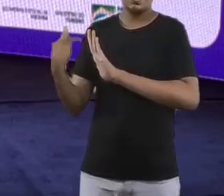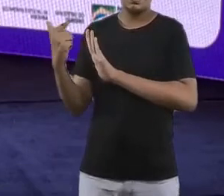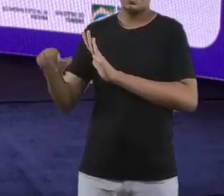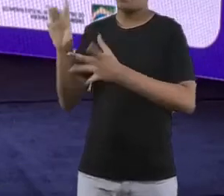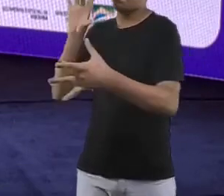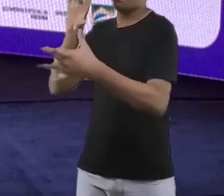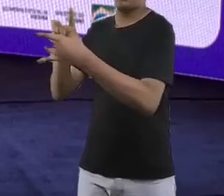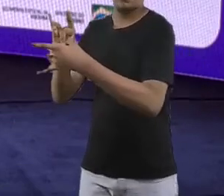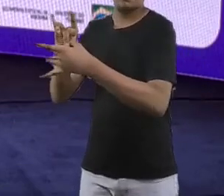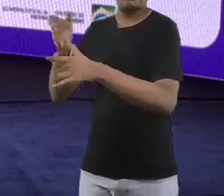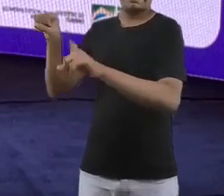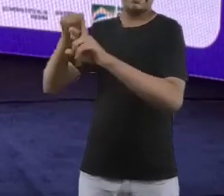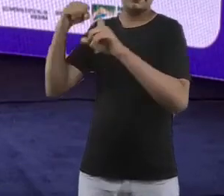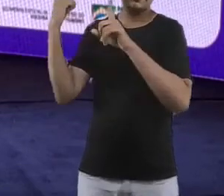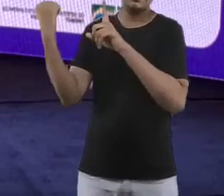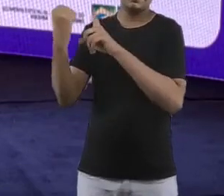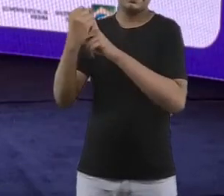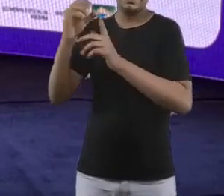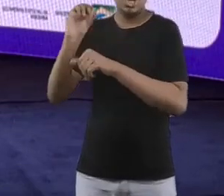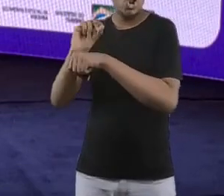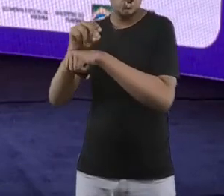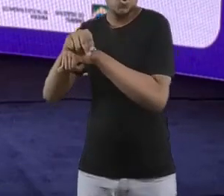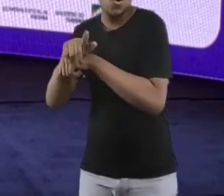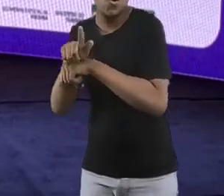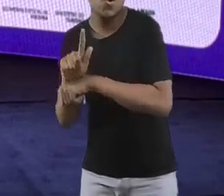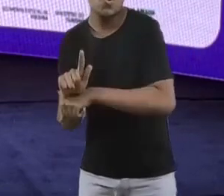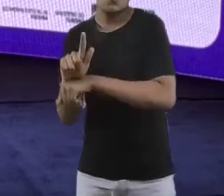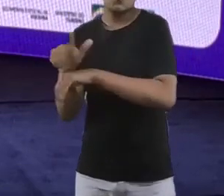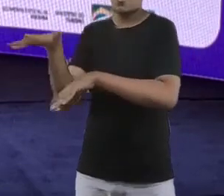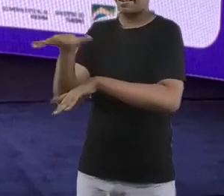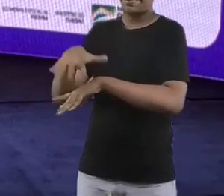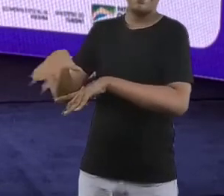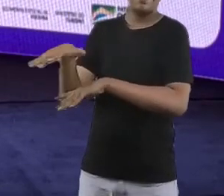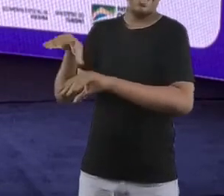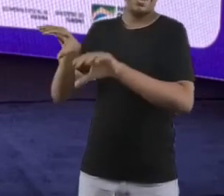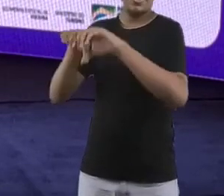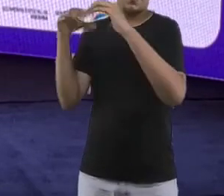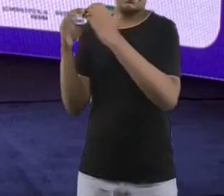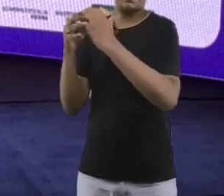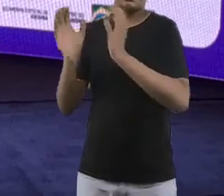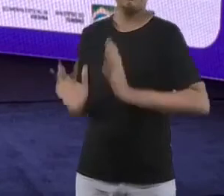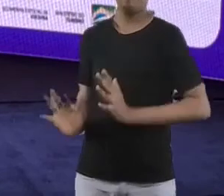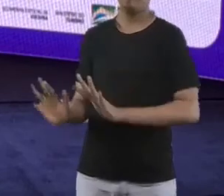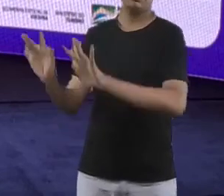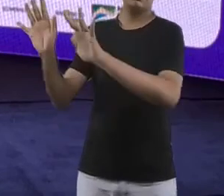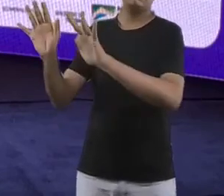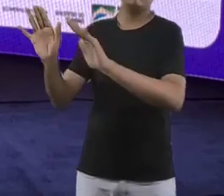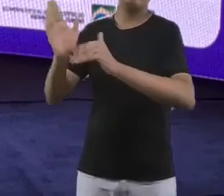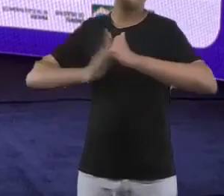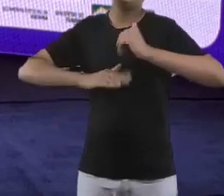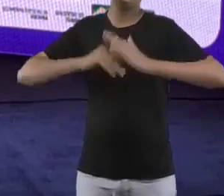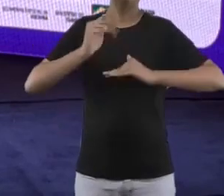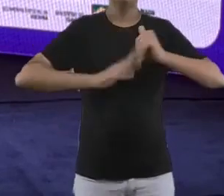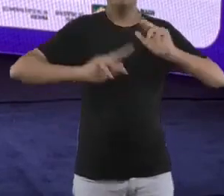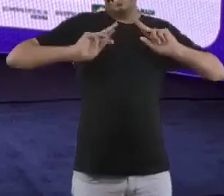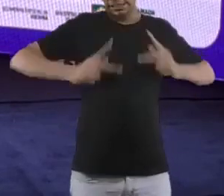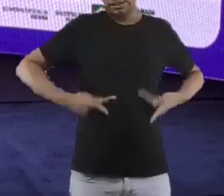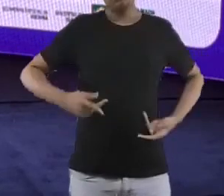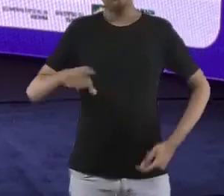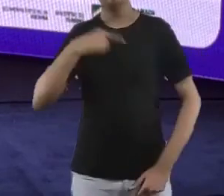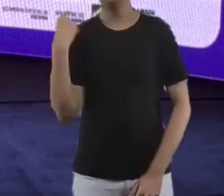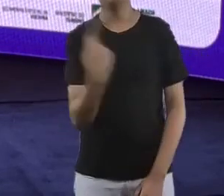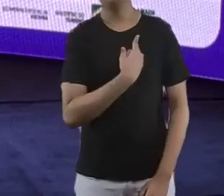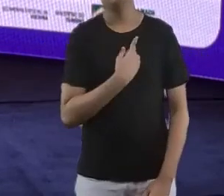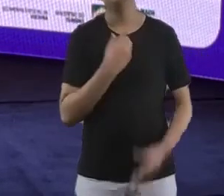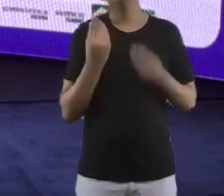com as organizações do terceiro setor que atuam por lá, a gente também não consegue evoluir como AMA. Não adianta investir tudo em marketing